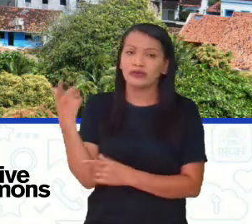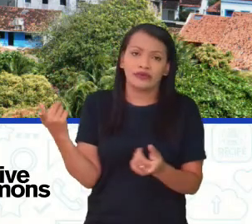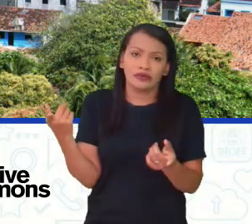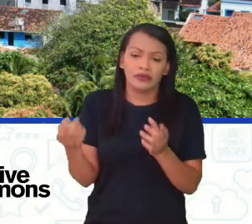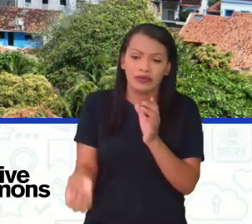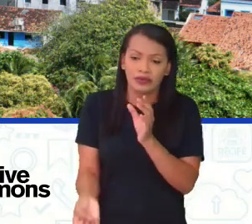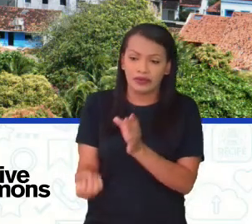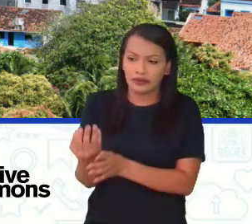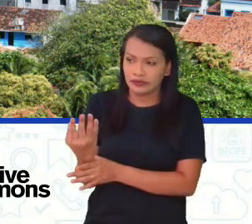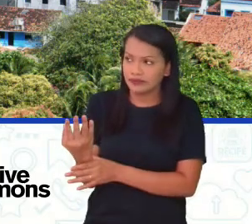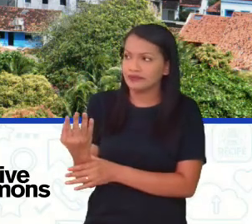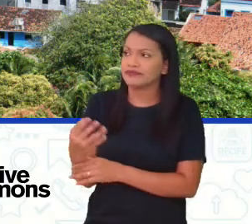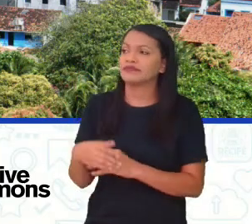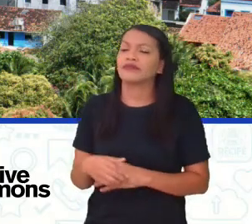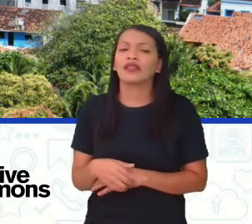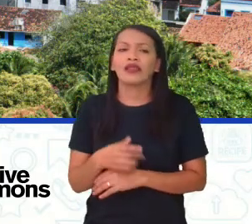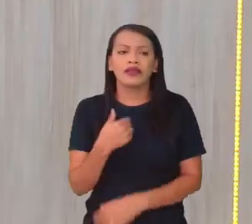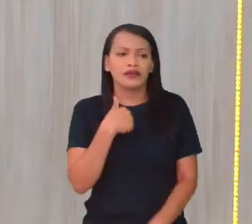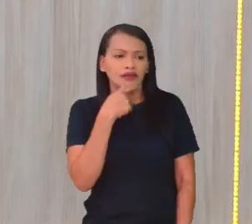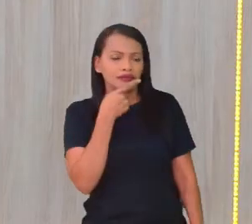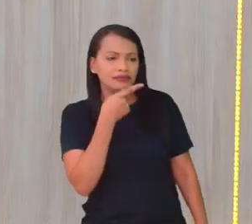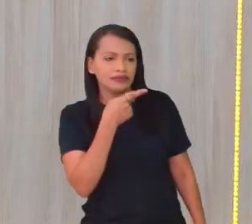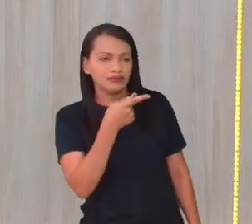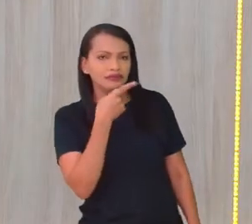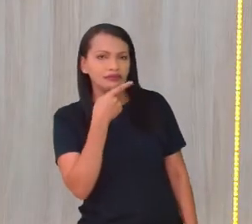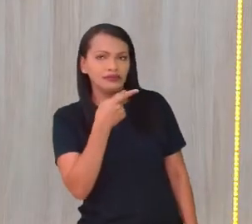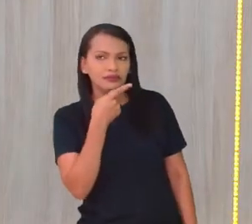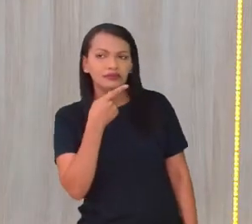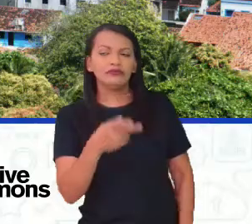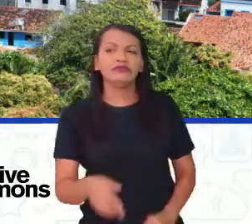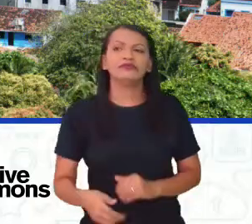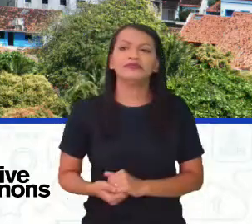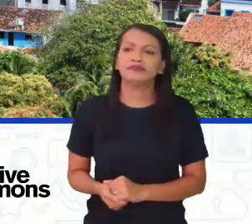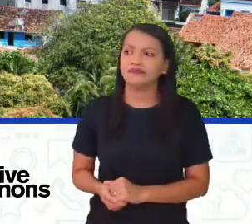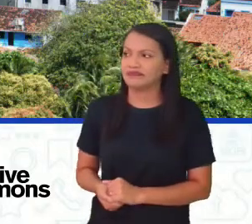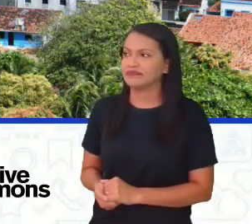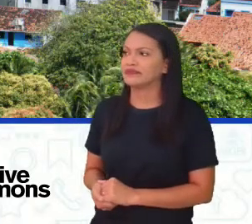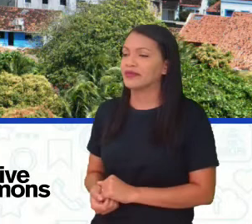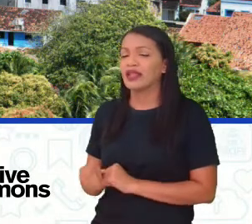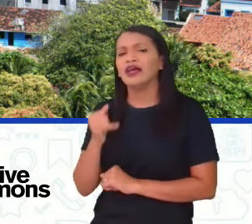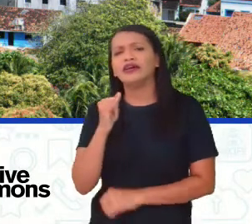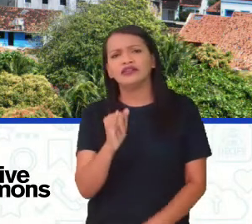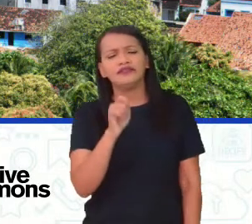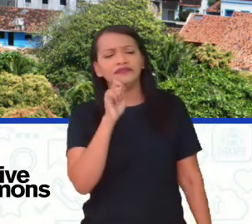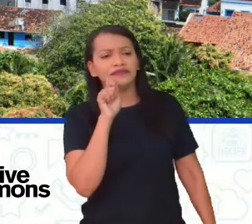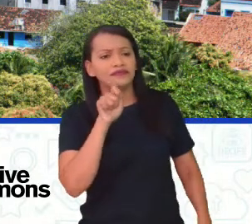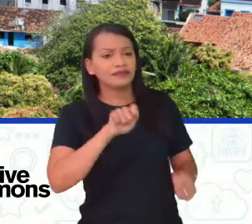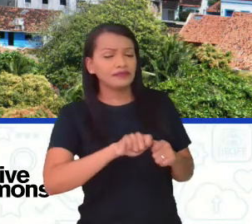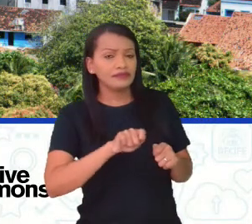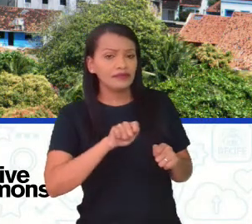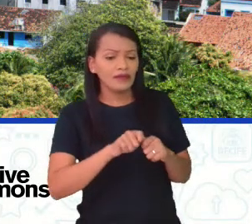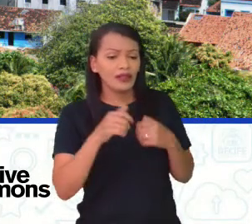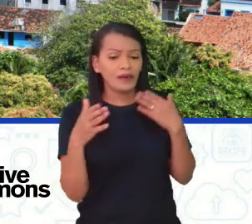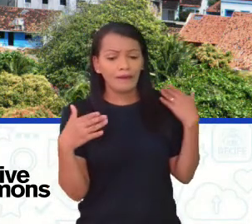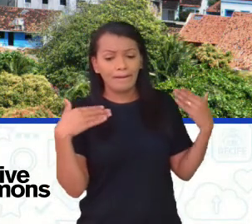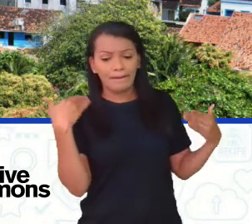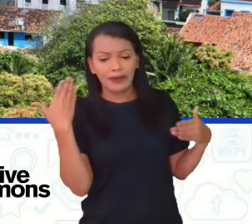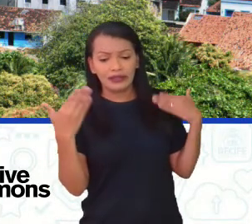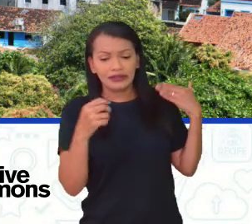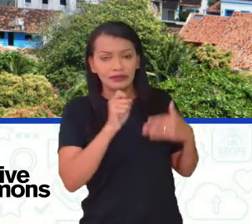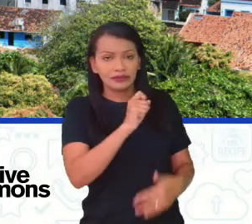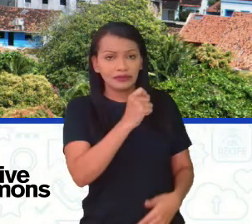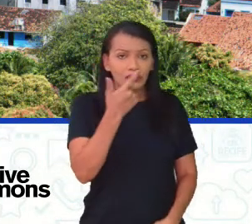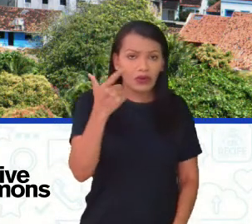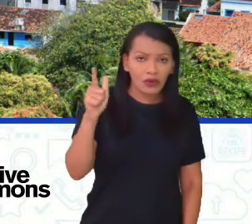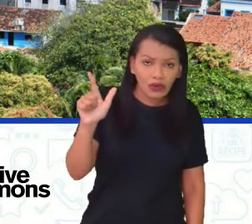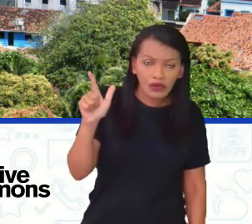criação. que eu ia... Pronto, agora aproveita a imagem aí e vai. A fez um passeio ali por Olinda, o Recife Antigo,